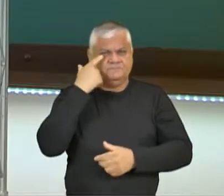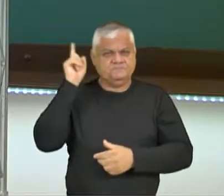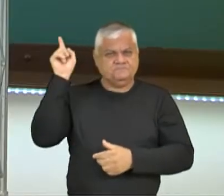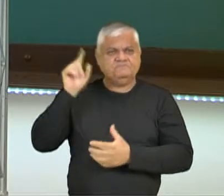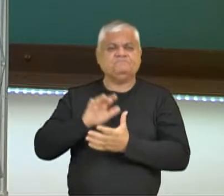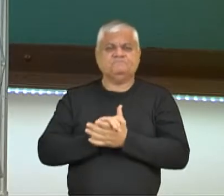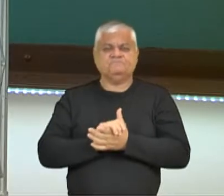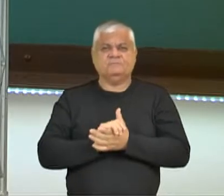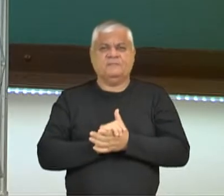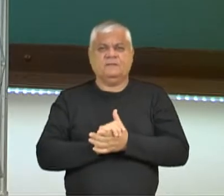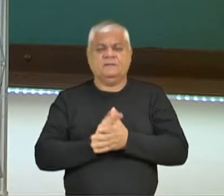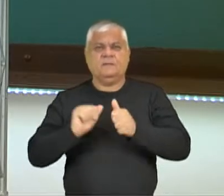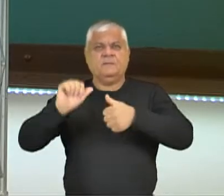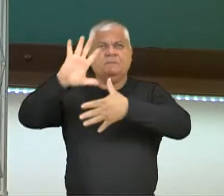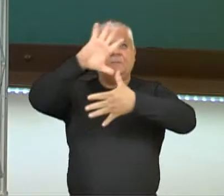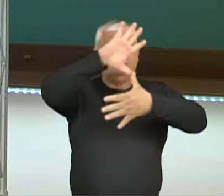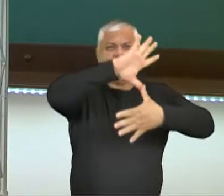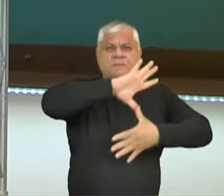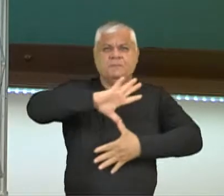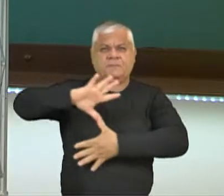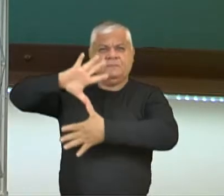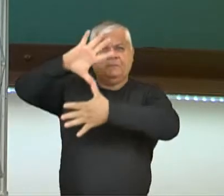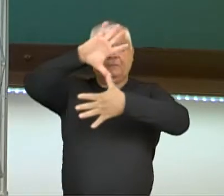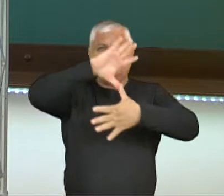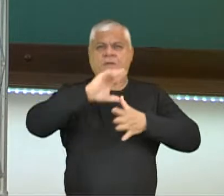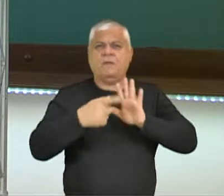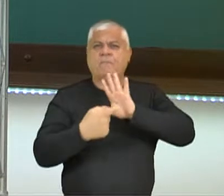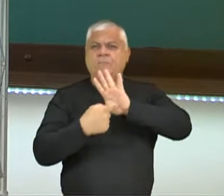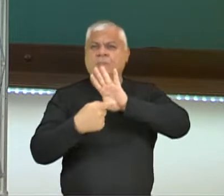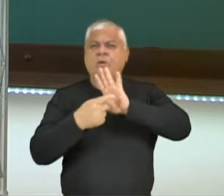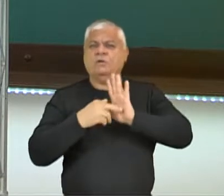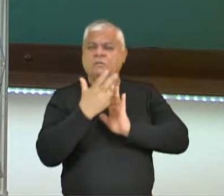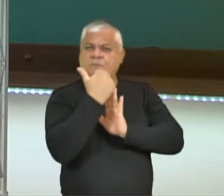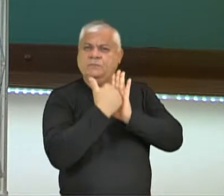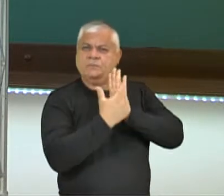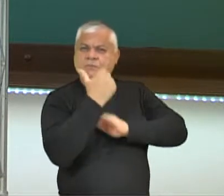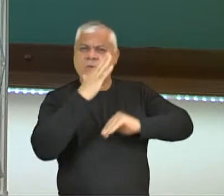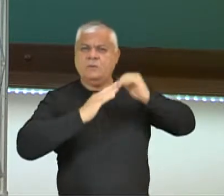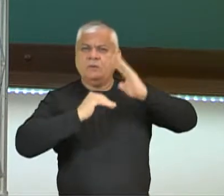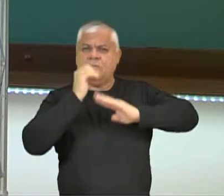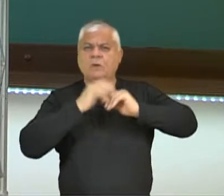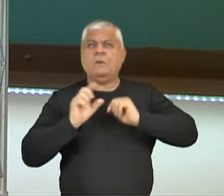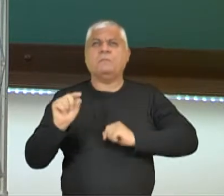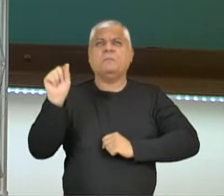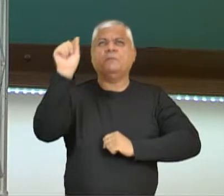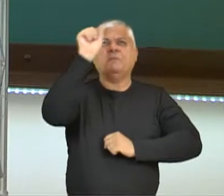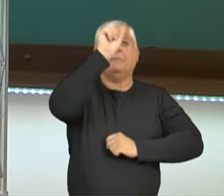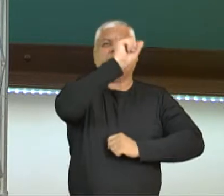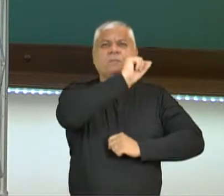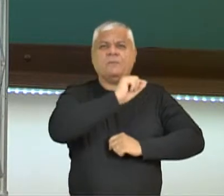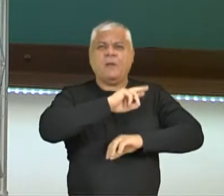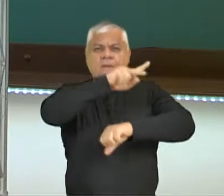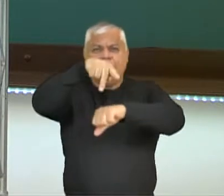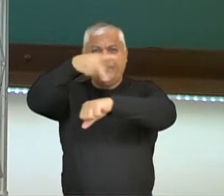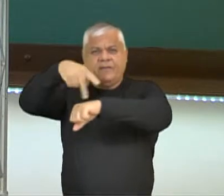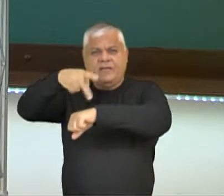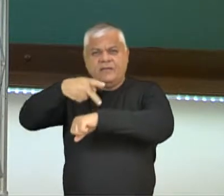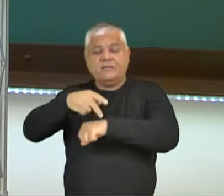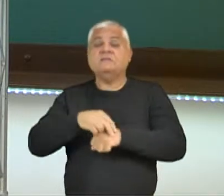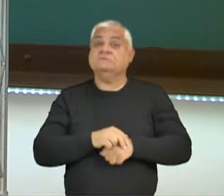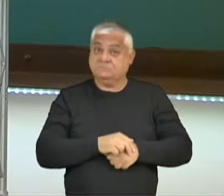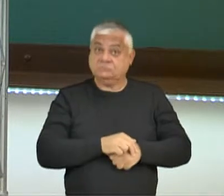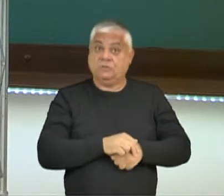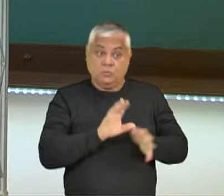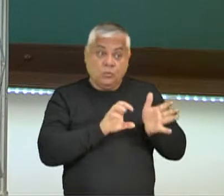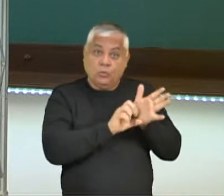Mapa mostra pintores mais populares em cada país de acordo com dados do Google. Então nós vamos trabalhar um